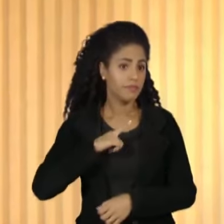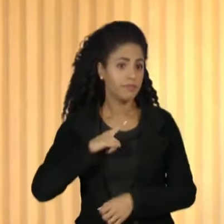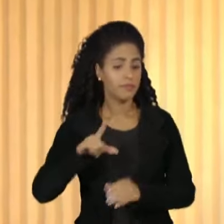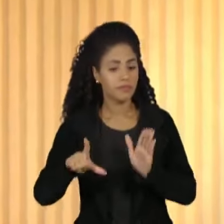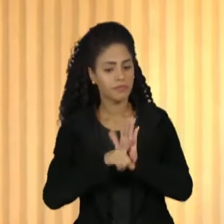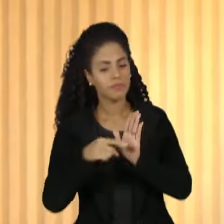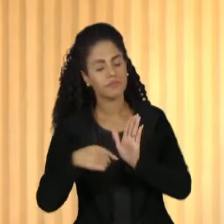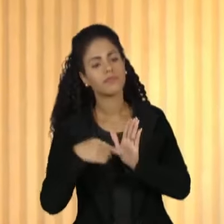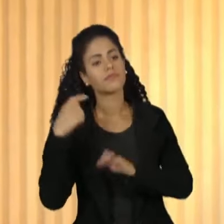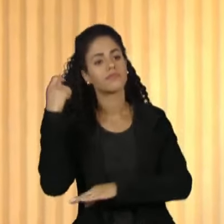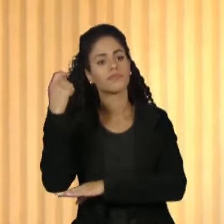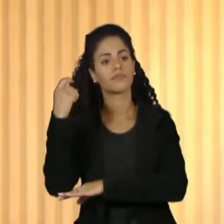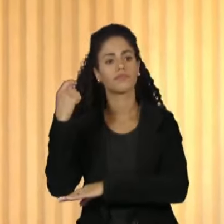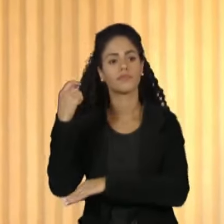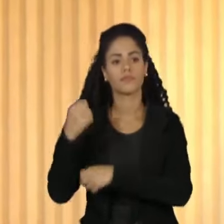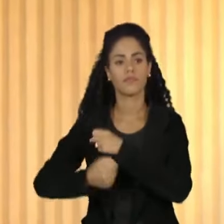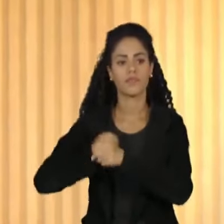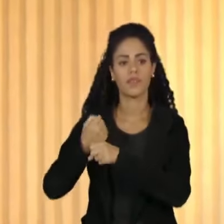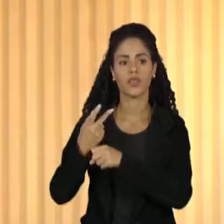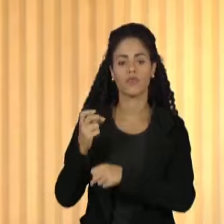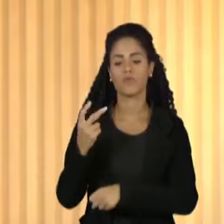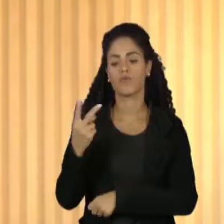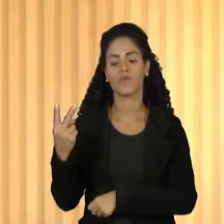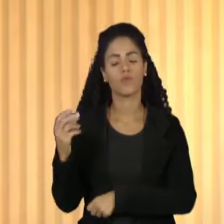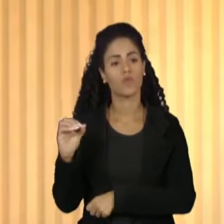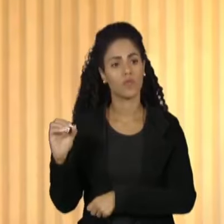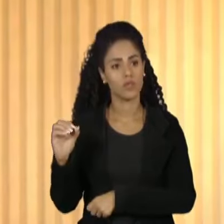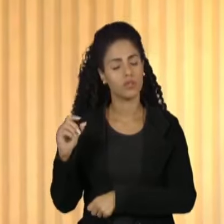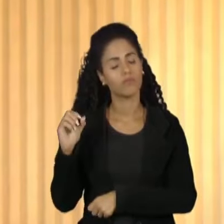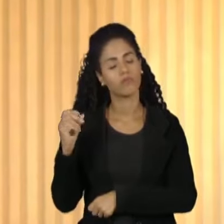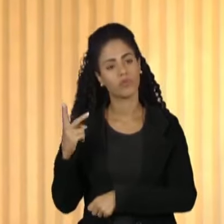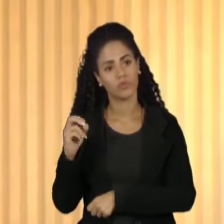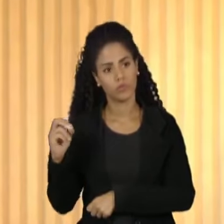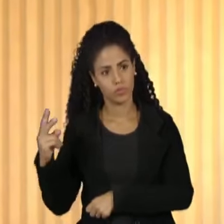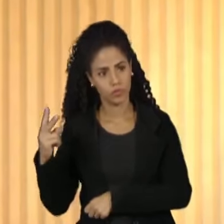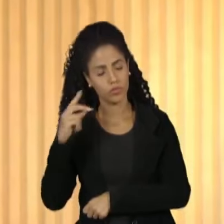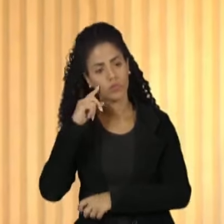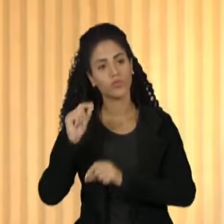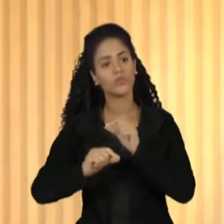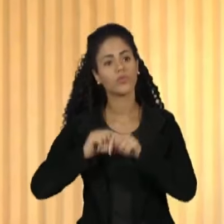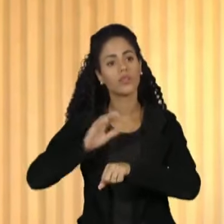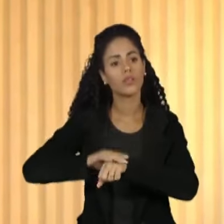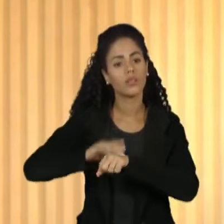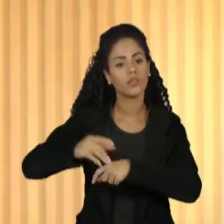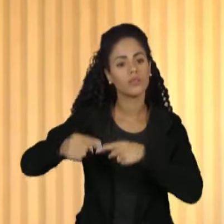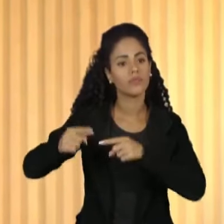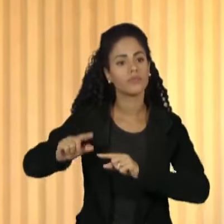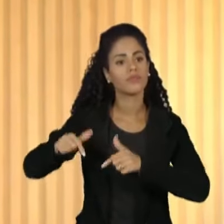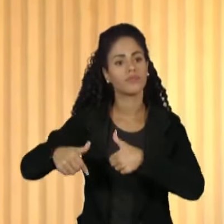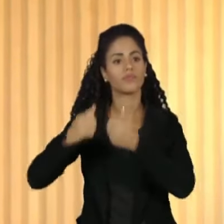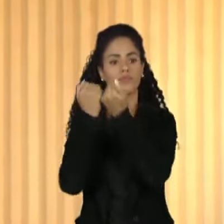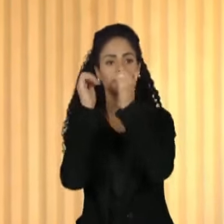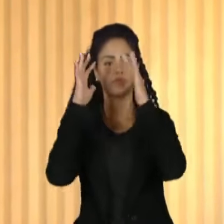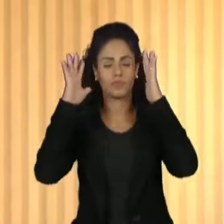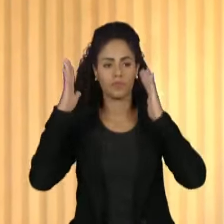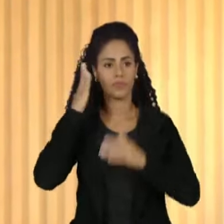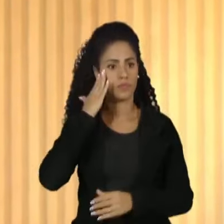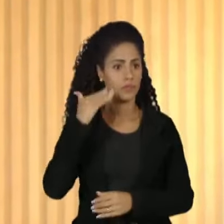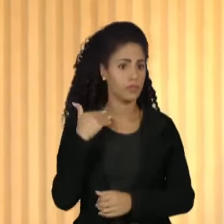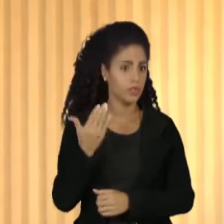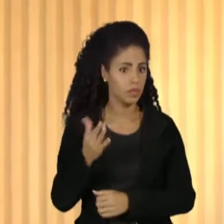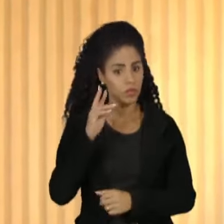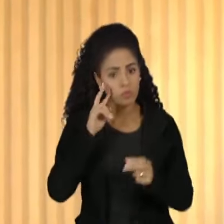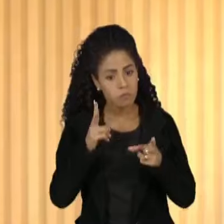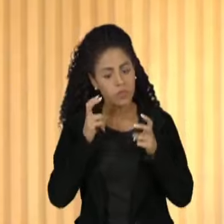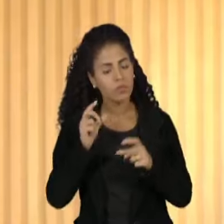específica no Rio Grande do Sul de 2002 que dispõe sobre a educação ambiental, institui política estadual de educação ambiental. E aí, enfim, a gente